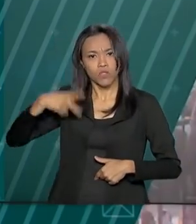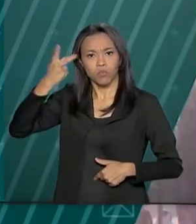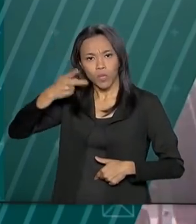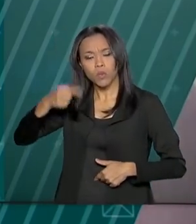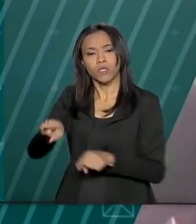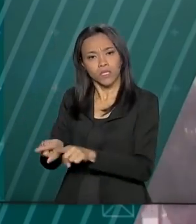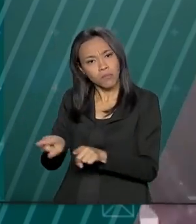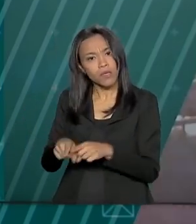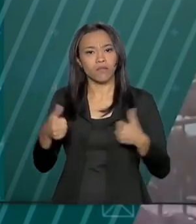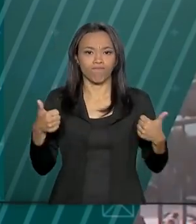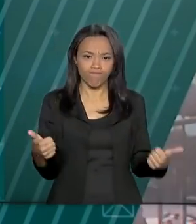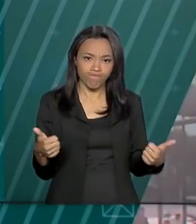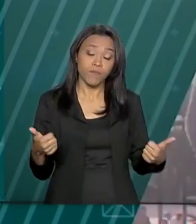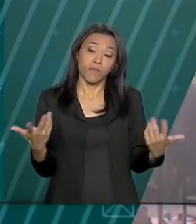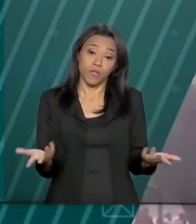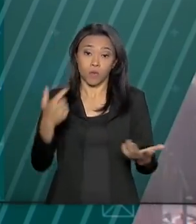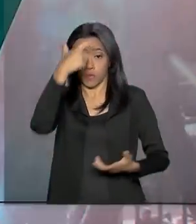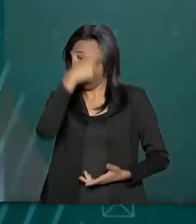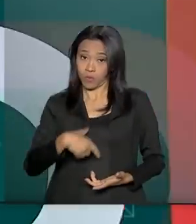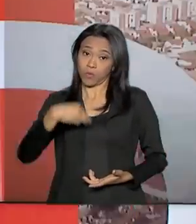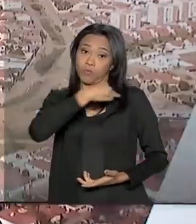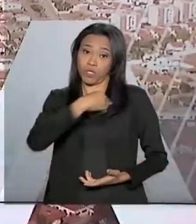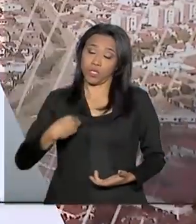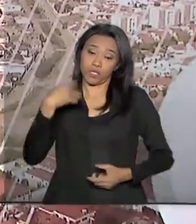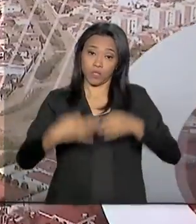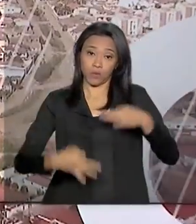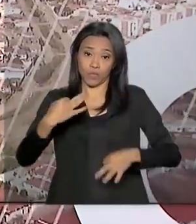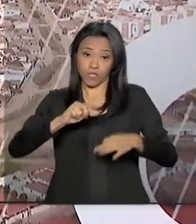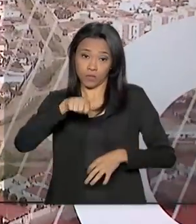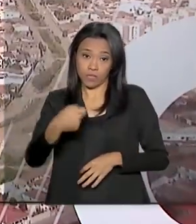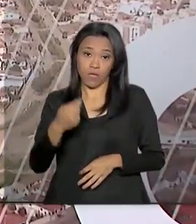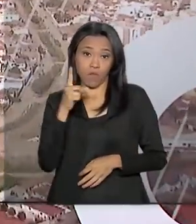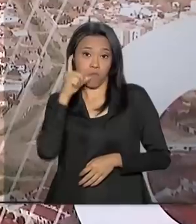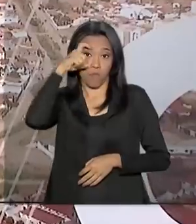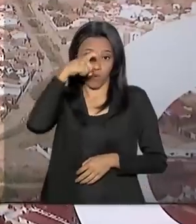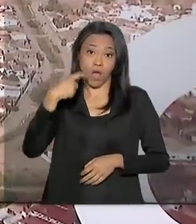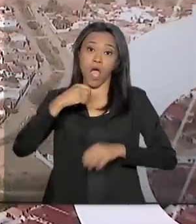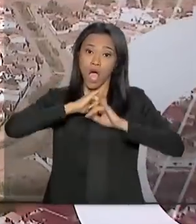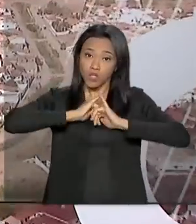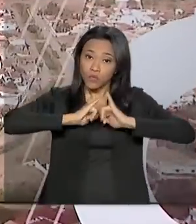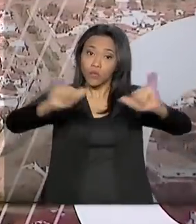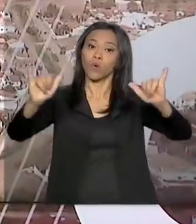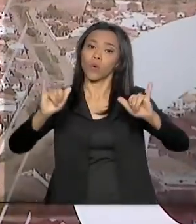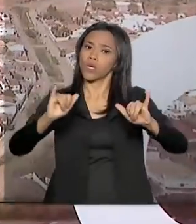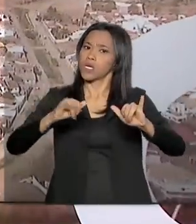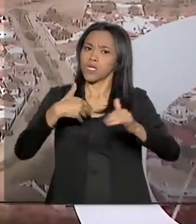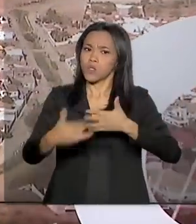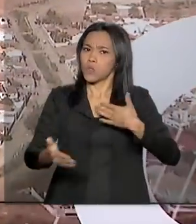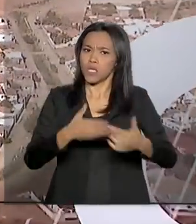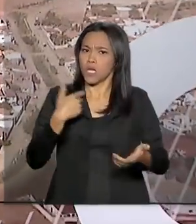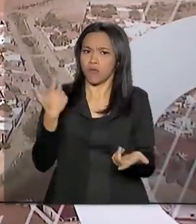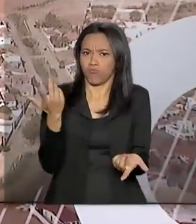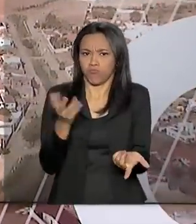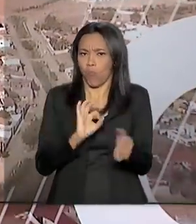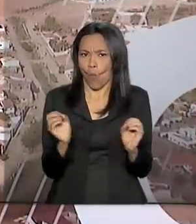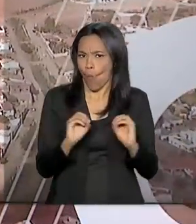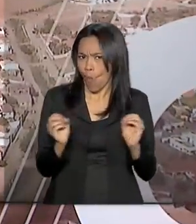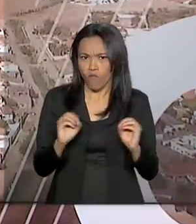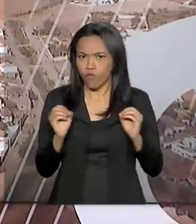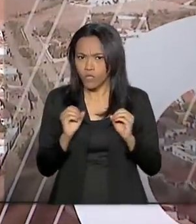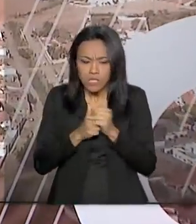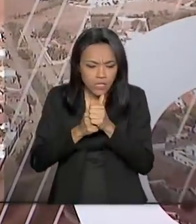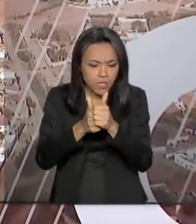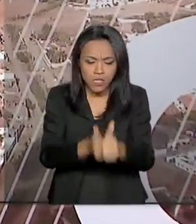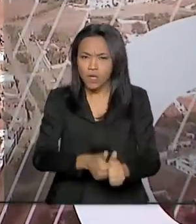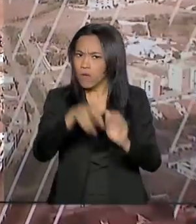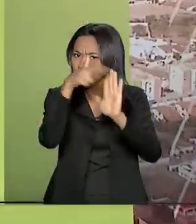imparcial. O ministro da Justiça e Segurança Pública, Sérgio Moro, também divulgou nota, afirmando que não há qualquer anormalidade ou direcionamento